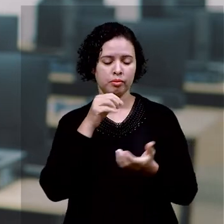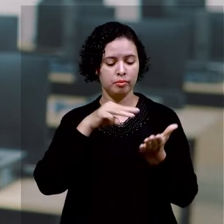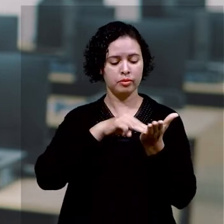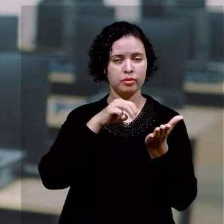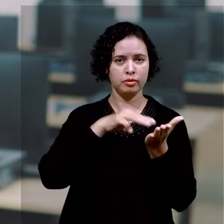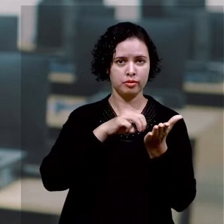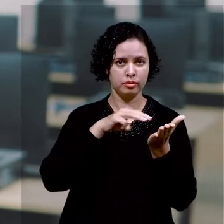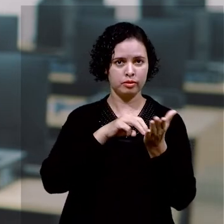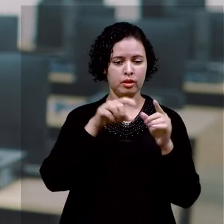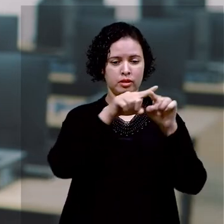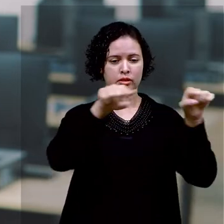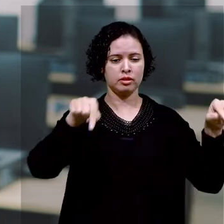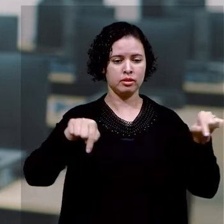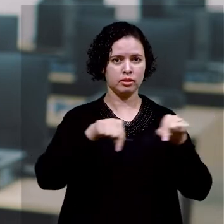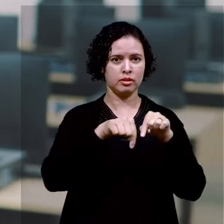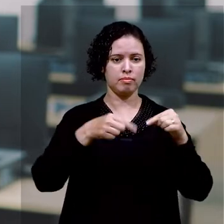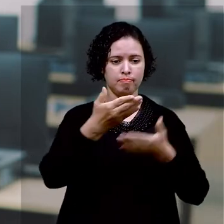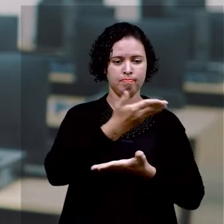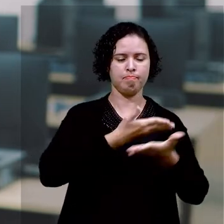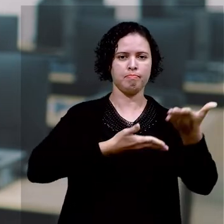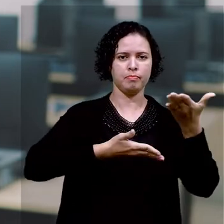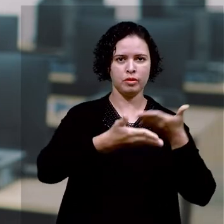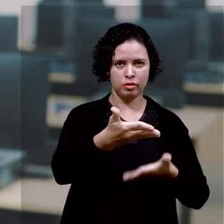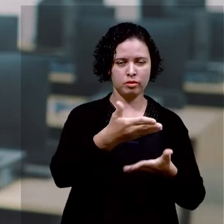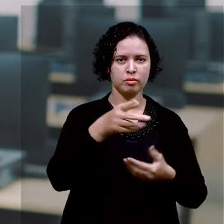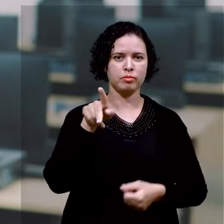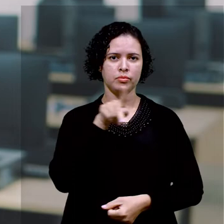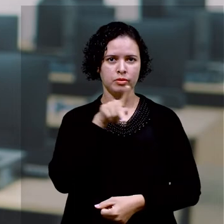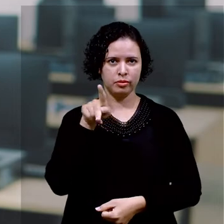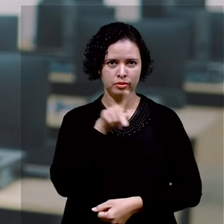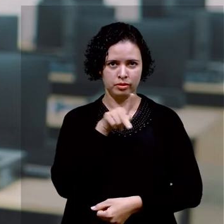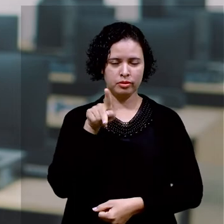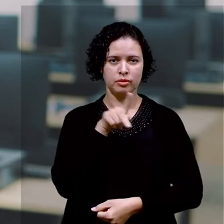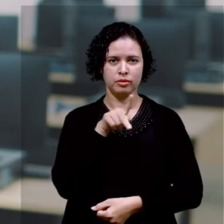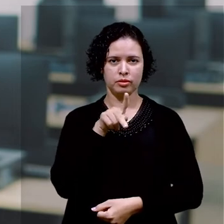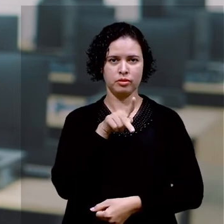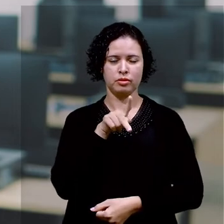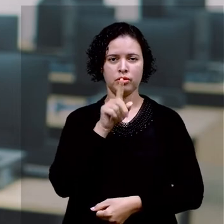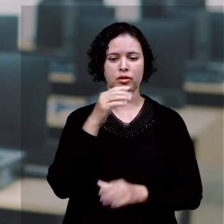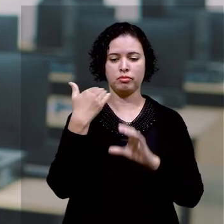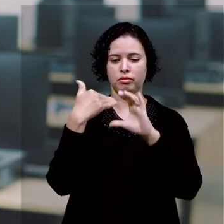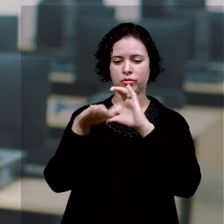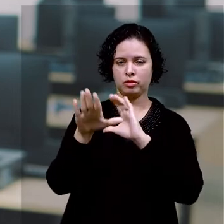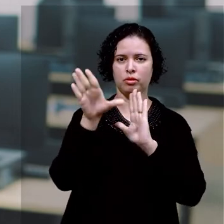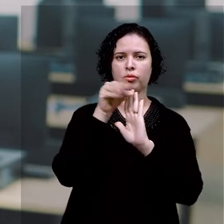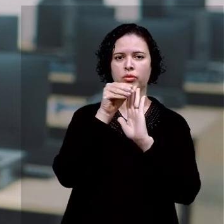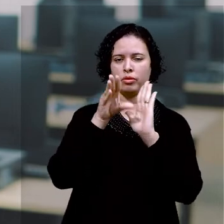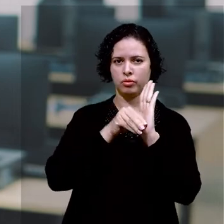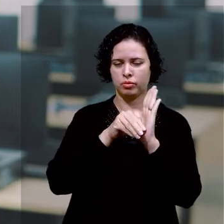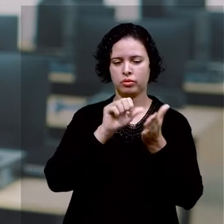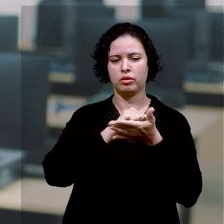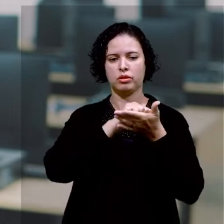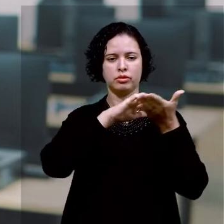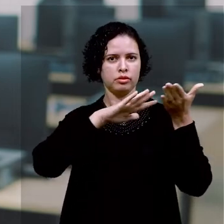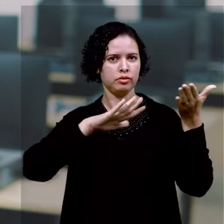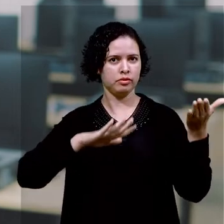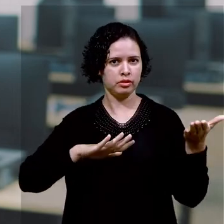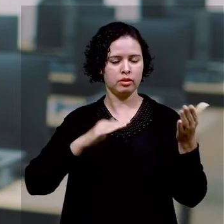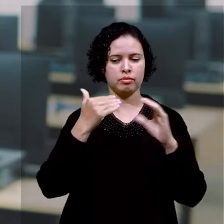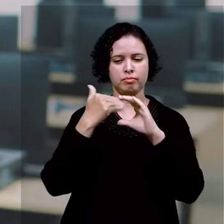ensino por meio de sala de aula invertida, em que os professores passam atividades, criam